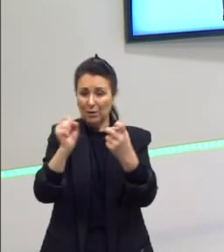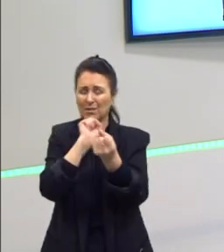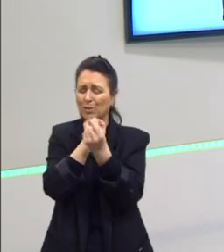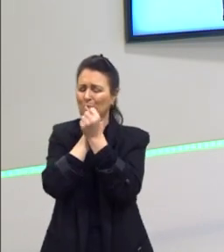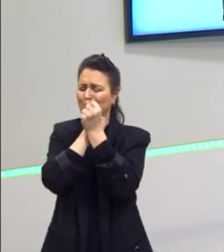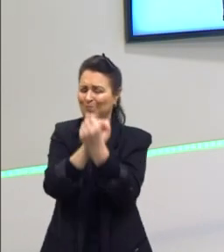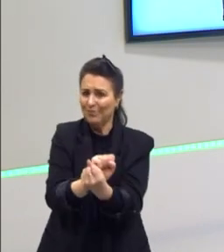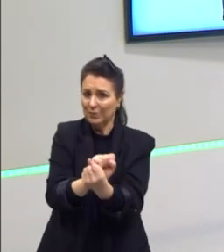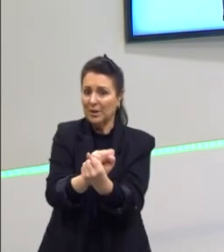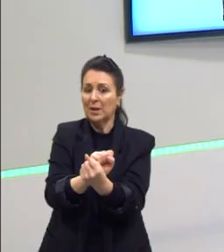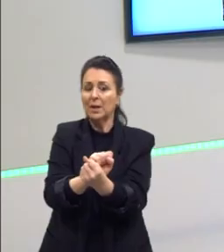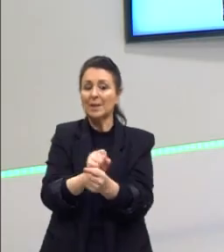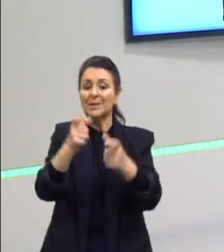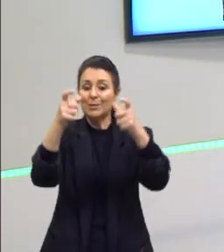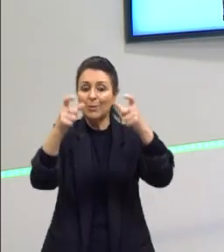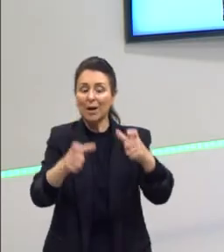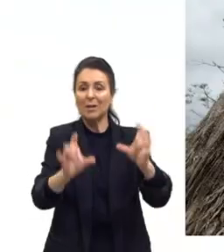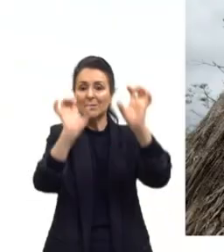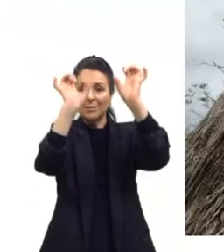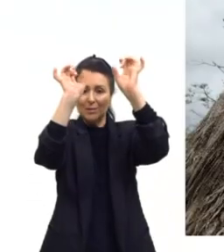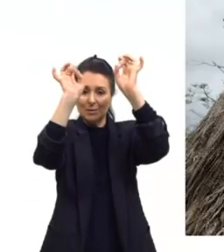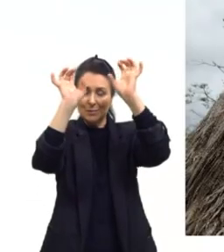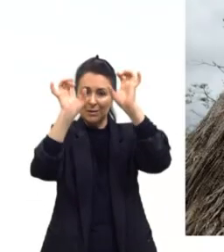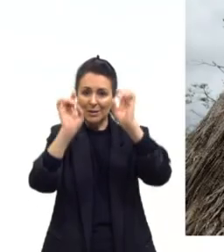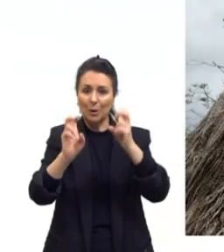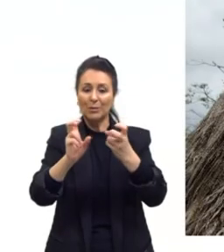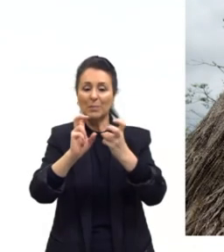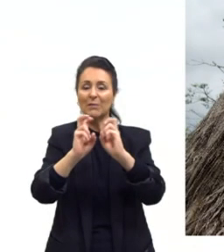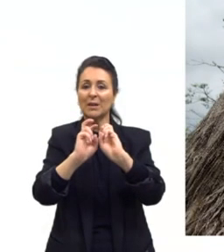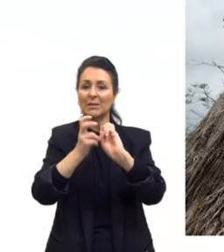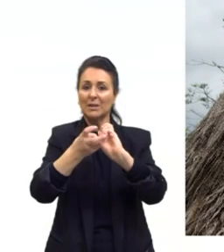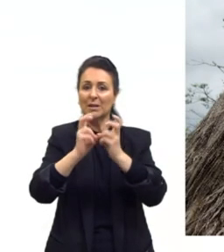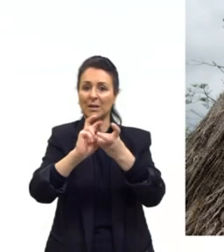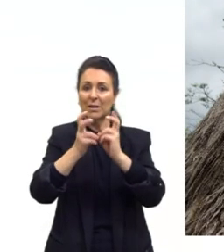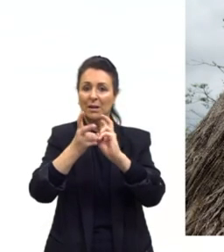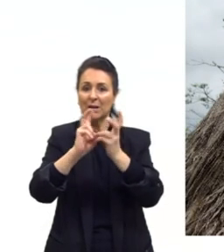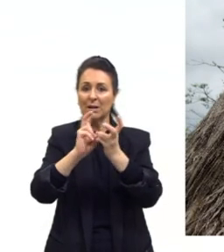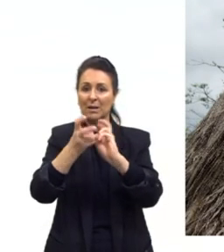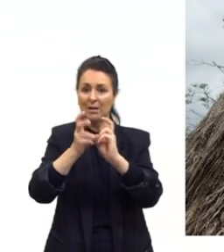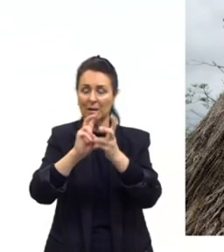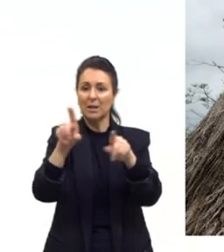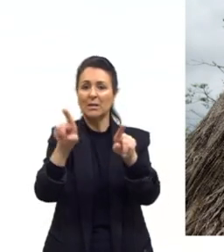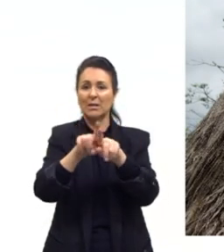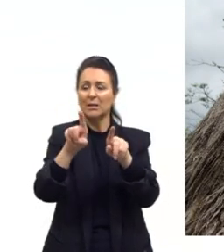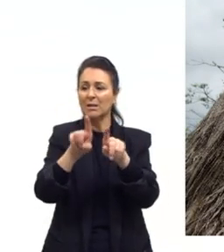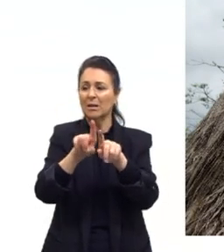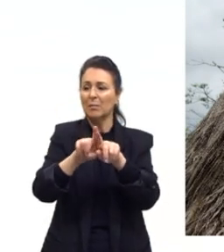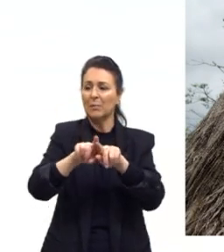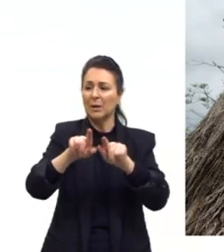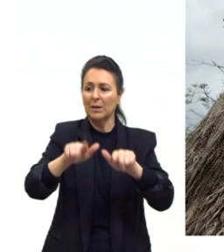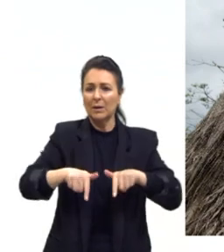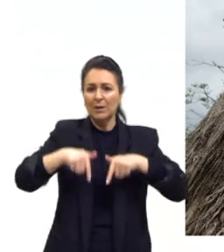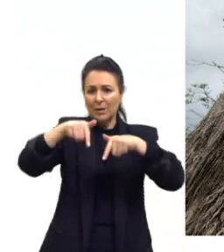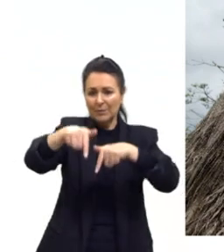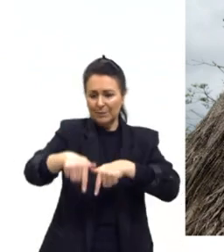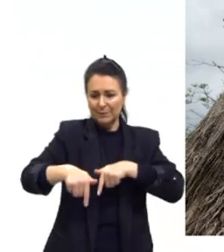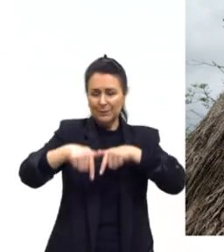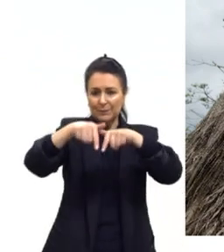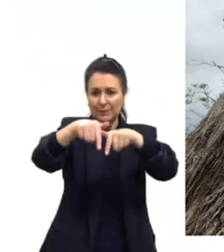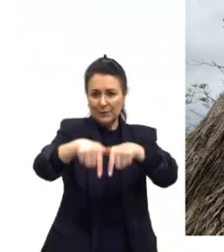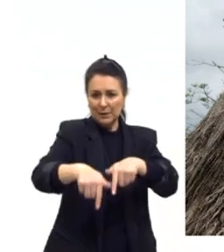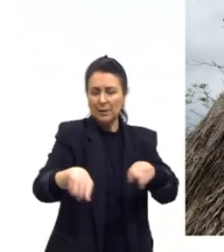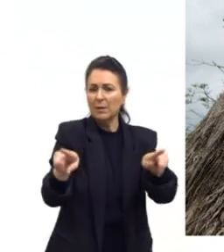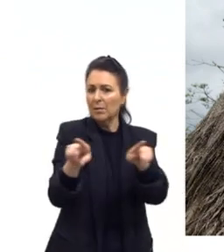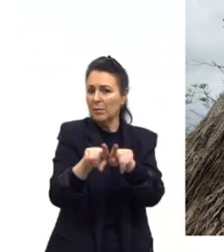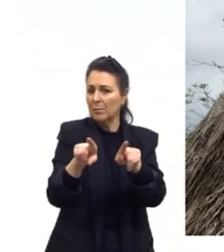e fazem celebrações, roda de capoeira, tem celebrações do candomblé, das religiões de matrizes africanas. Então,